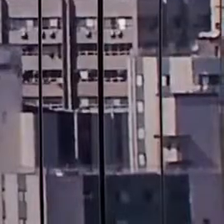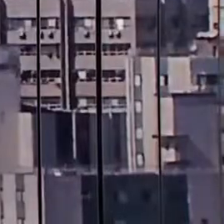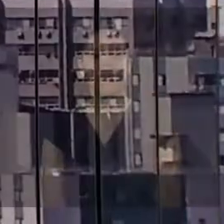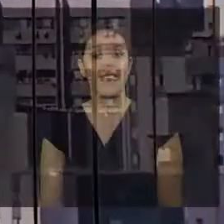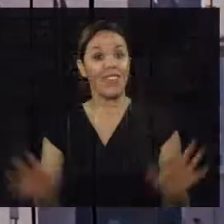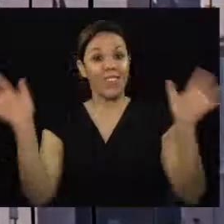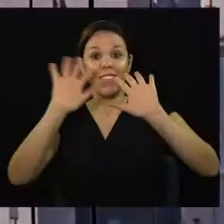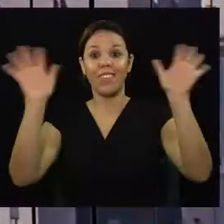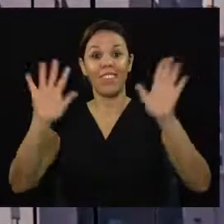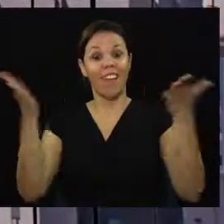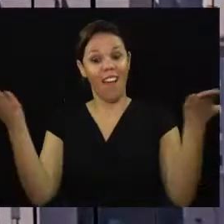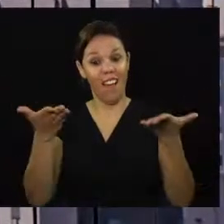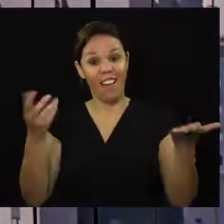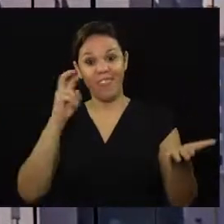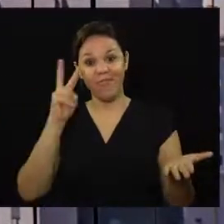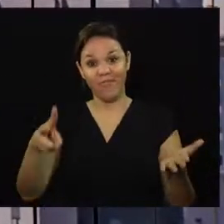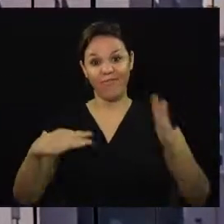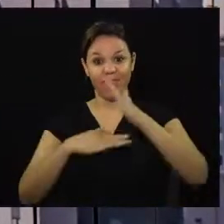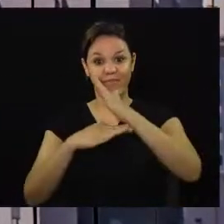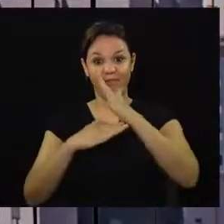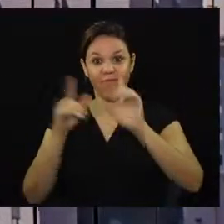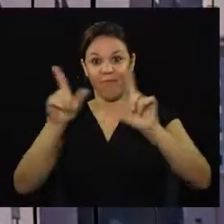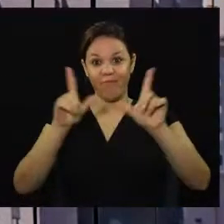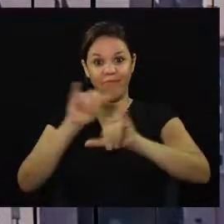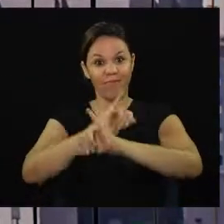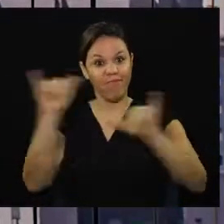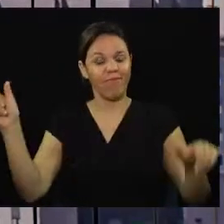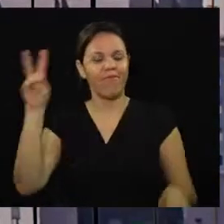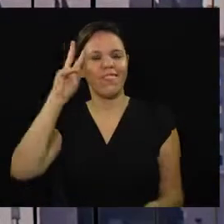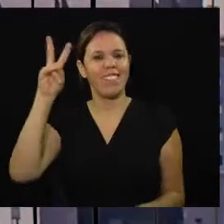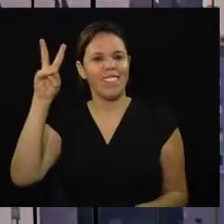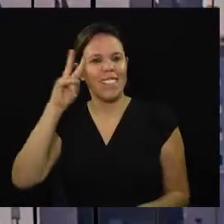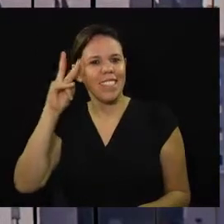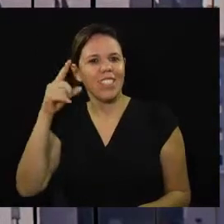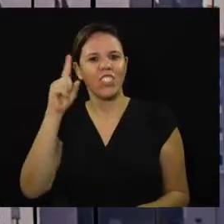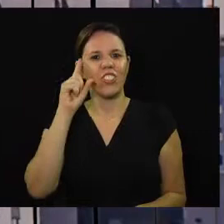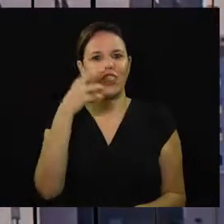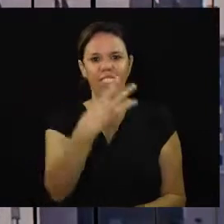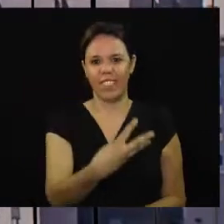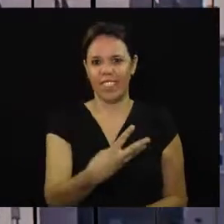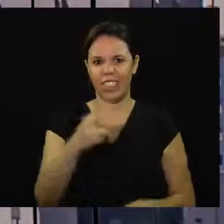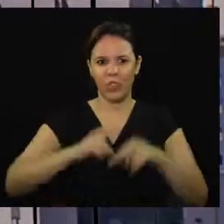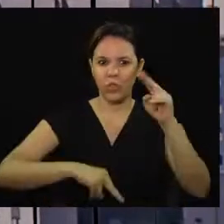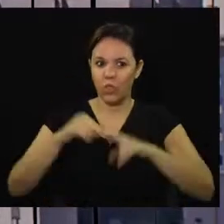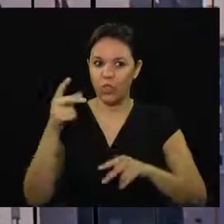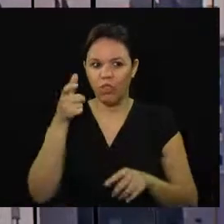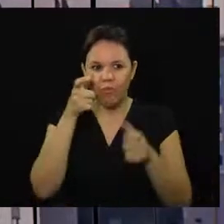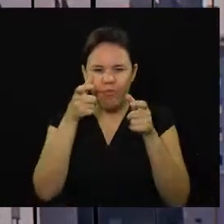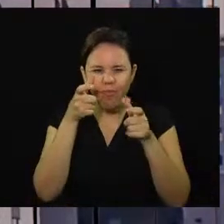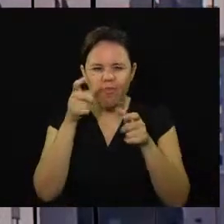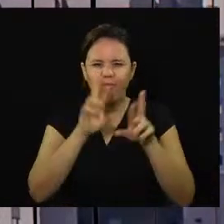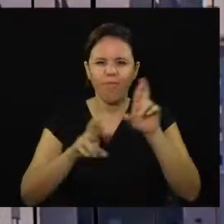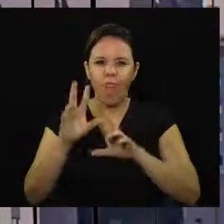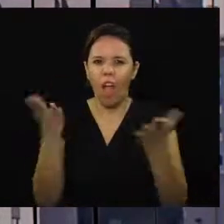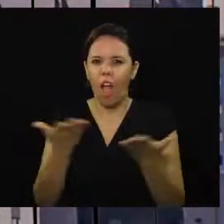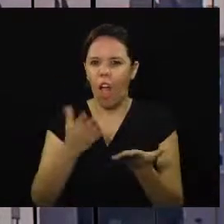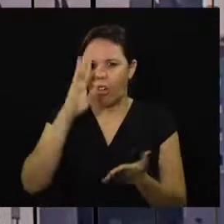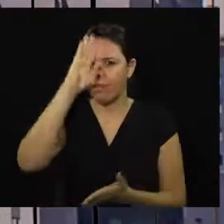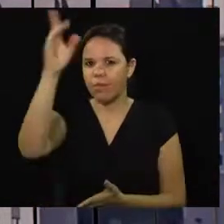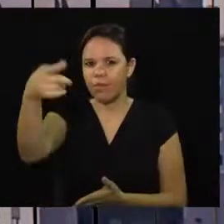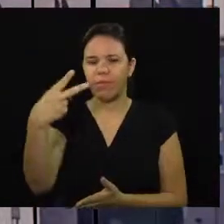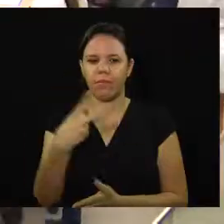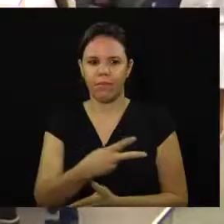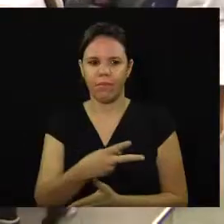Olá, está no ar o Jornal Câmara Notícia nesta segunda-feira, dia 3 de junho. Confira agora os destaques da segunda